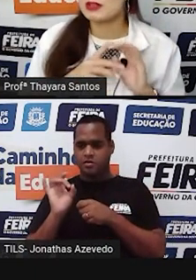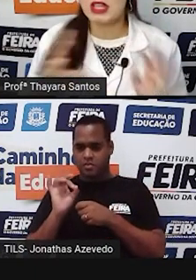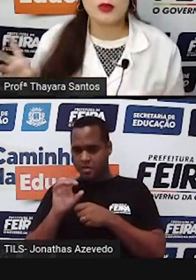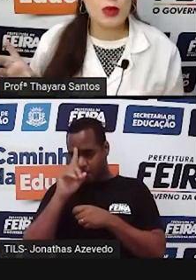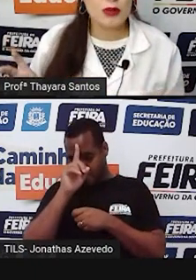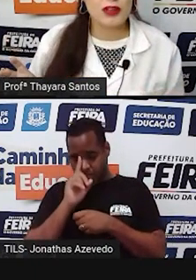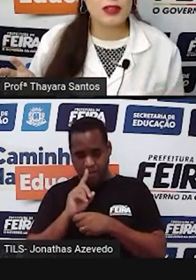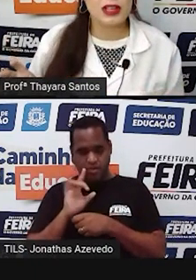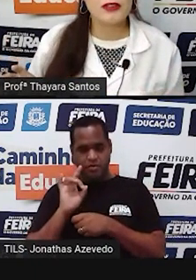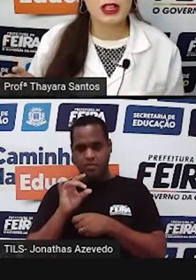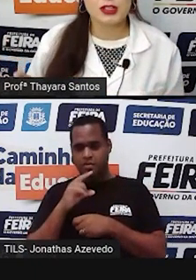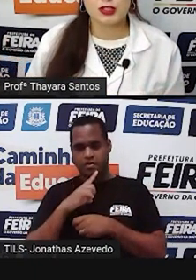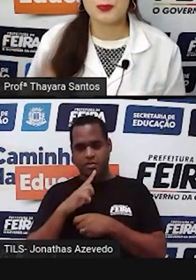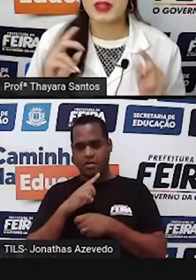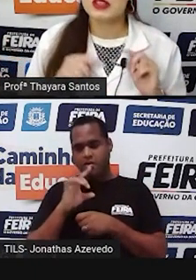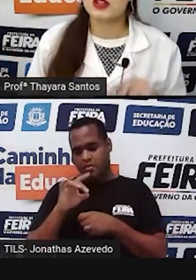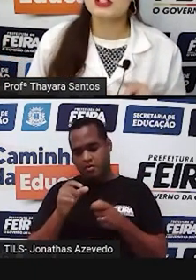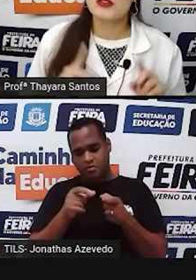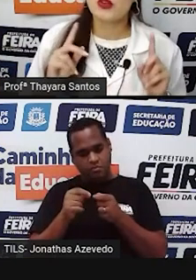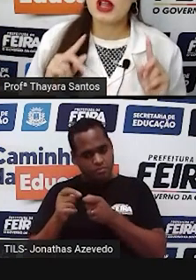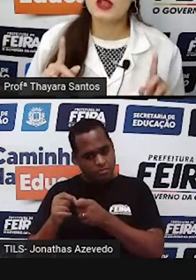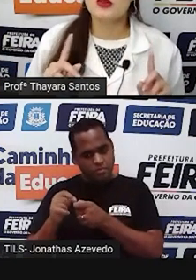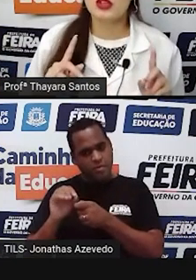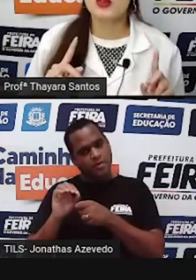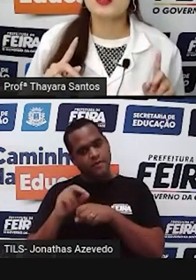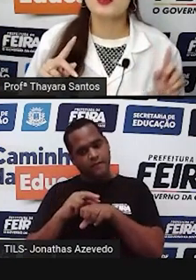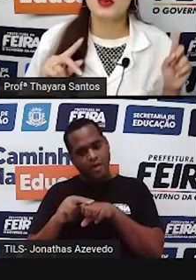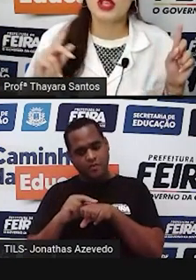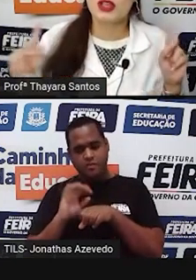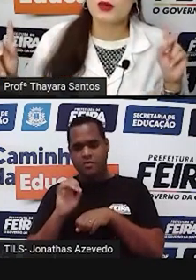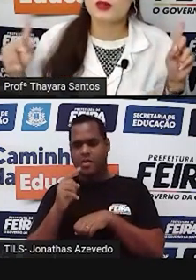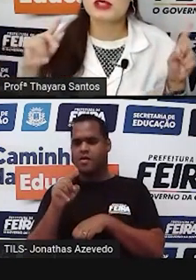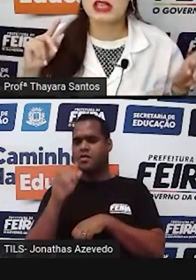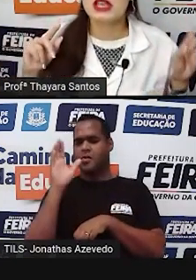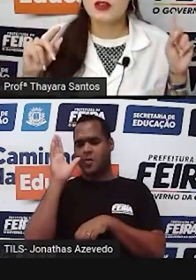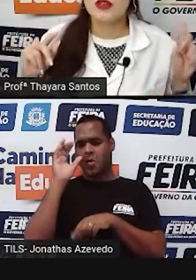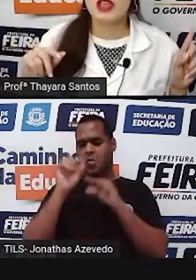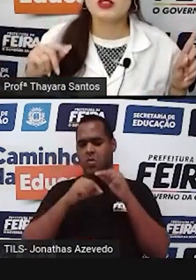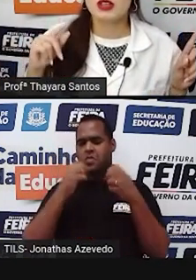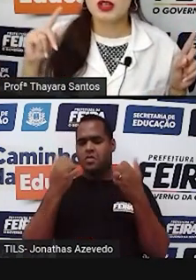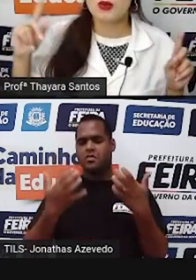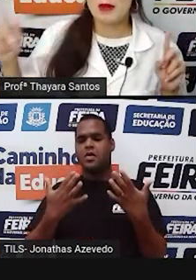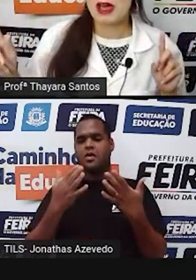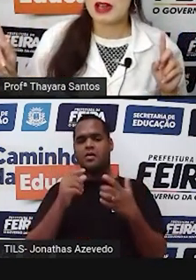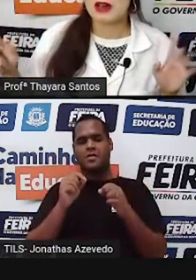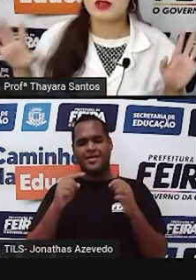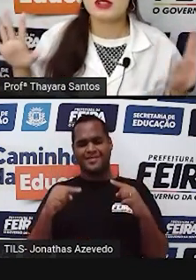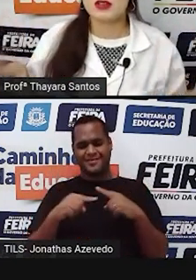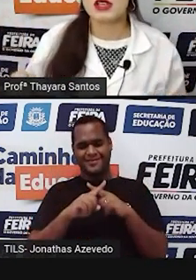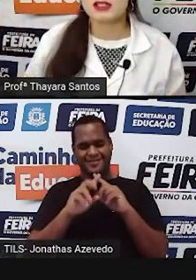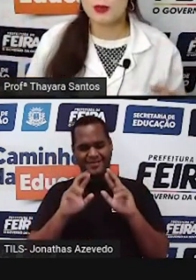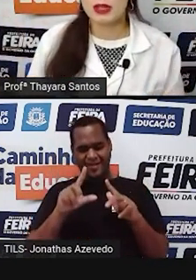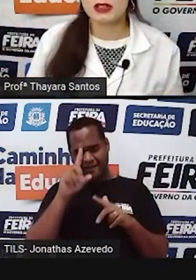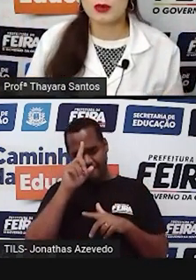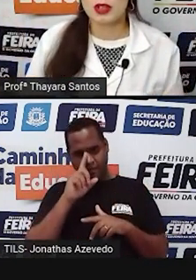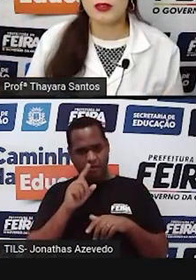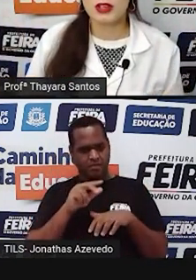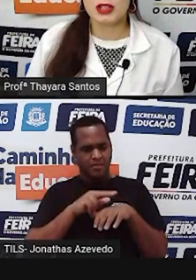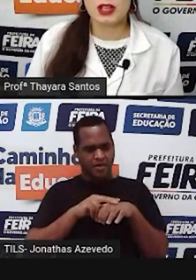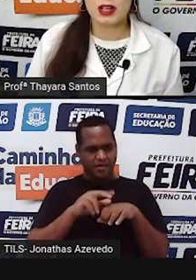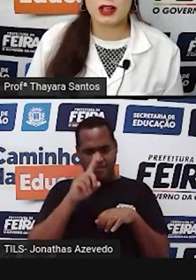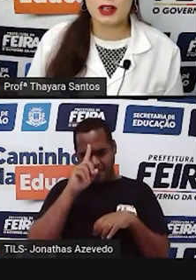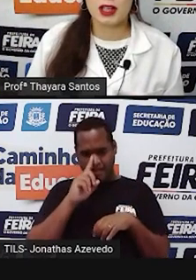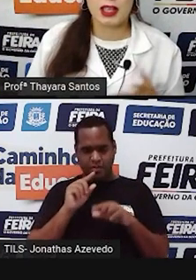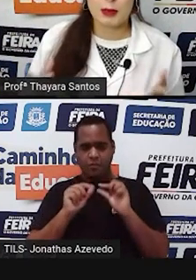Não nasceu nenhuma com ervilha verde. Então, ele já ficou ali curioso. Por que que eu cruzei verde com amarelo e só nasceu planta com